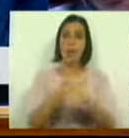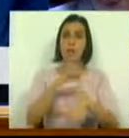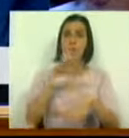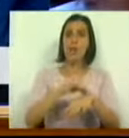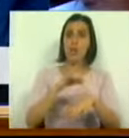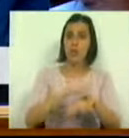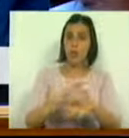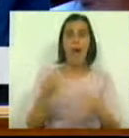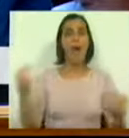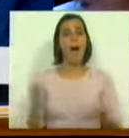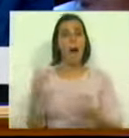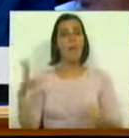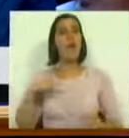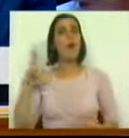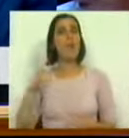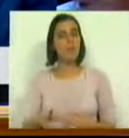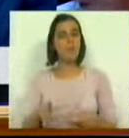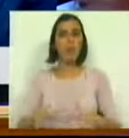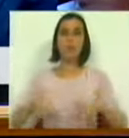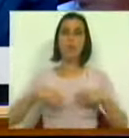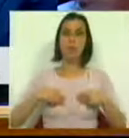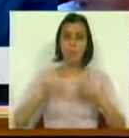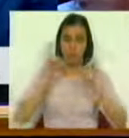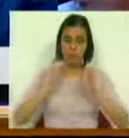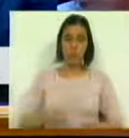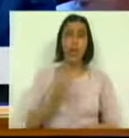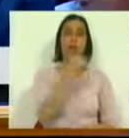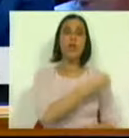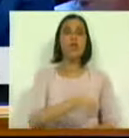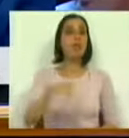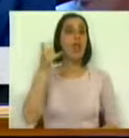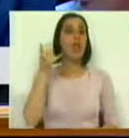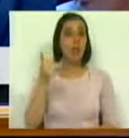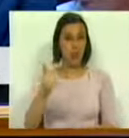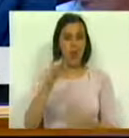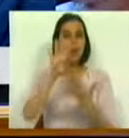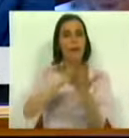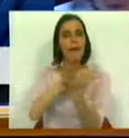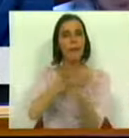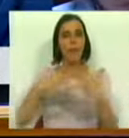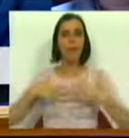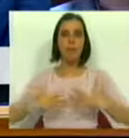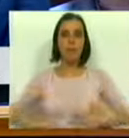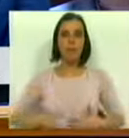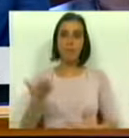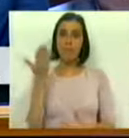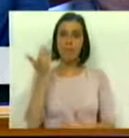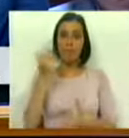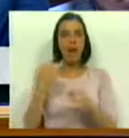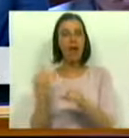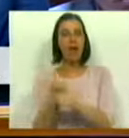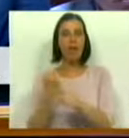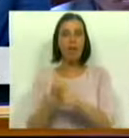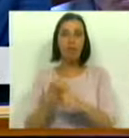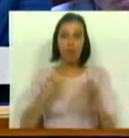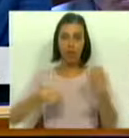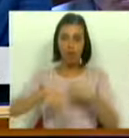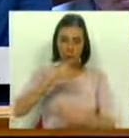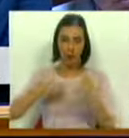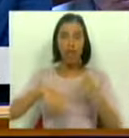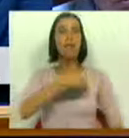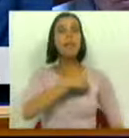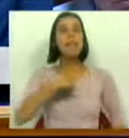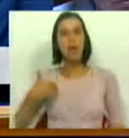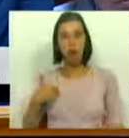apesar de Portugal ter adotado, a partir de 2002, a Tabela de Incapacidades e Funcionalidades de